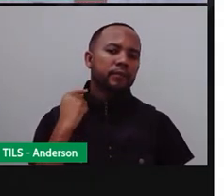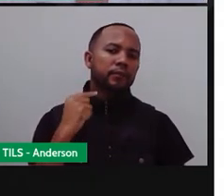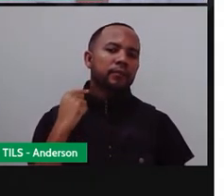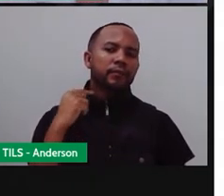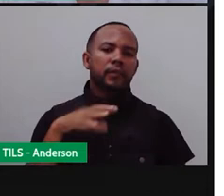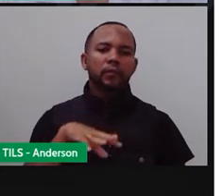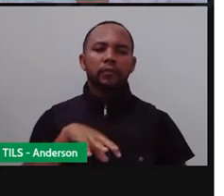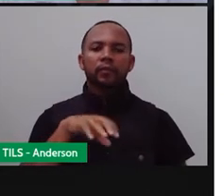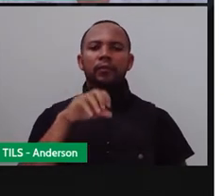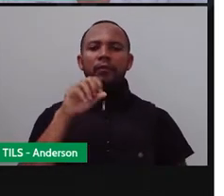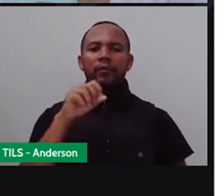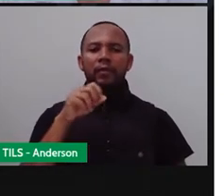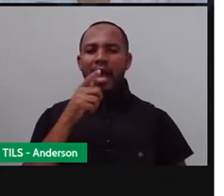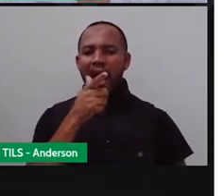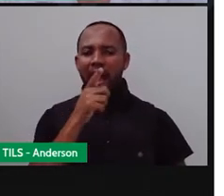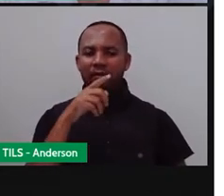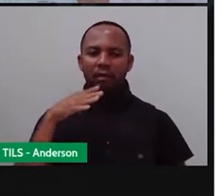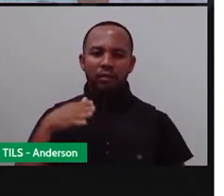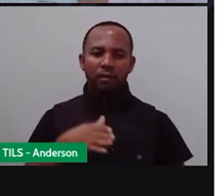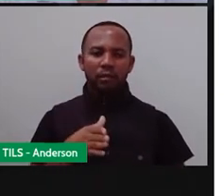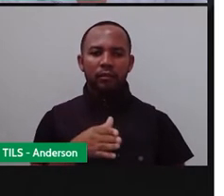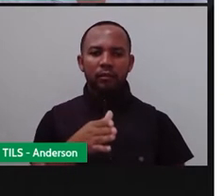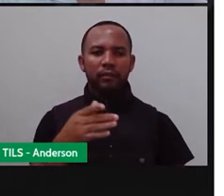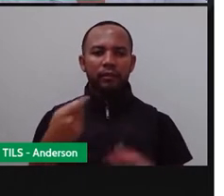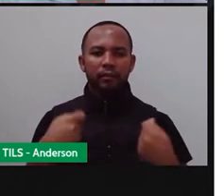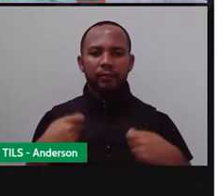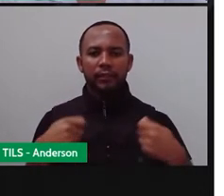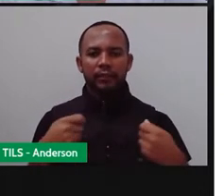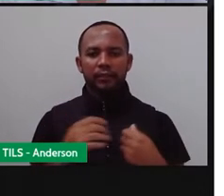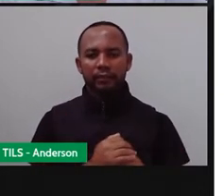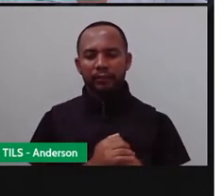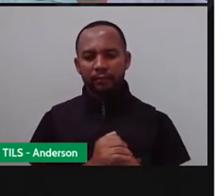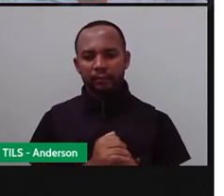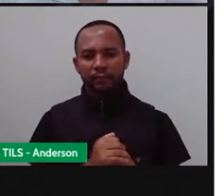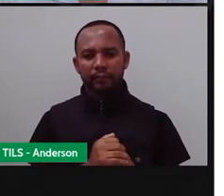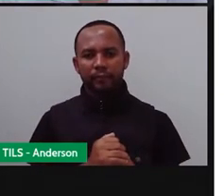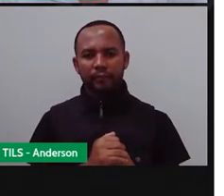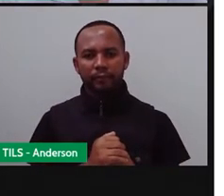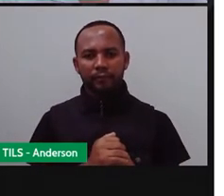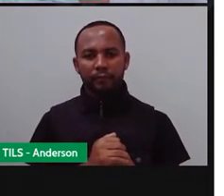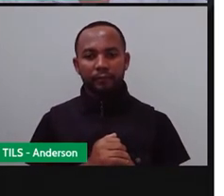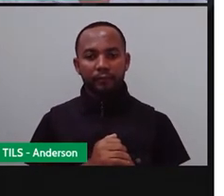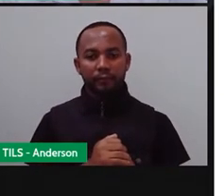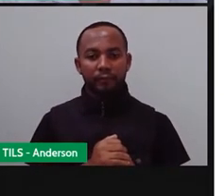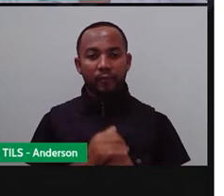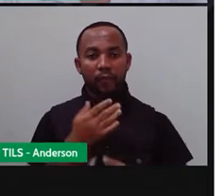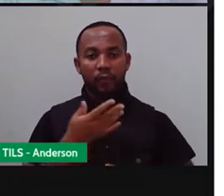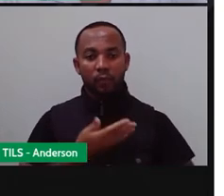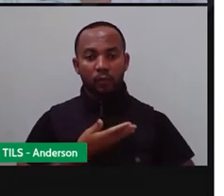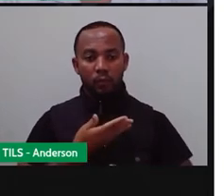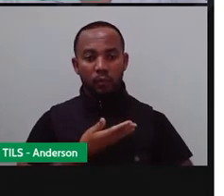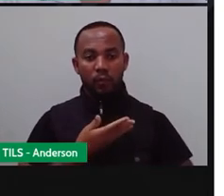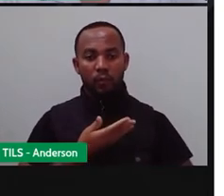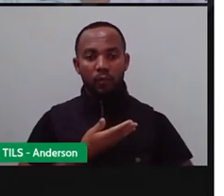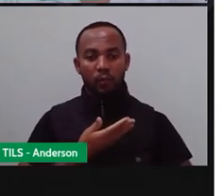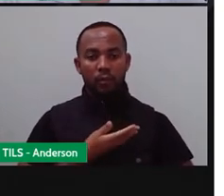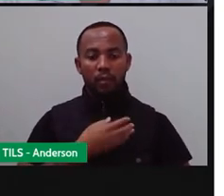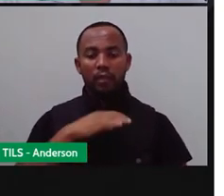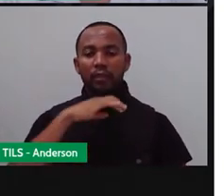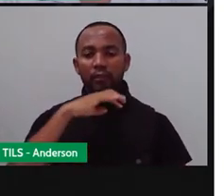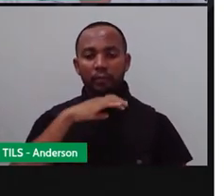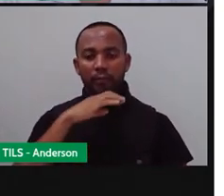água. Eles respiram na água. Por isso eles precisam das brânquias. Bom, o corpo, né? Dos animais